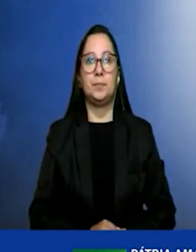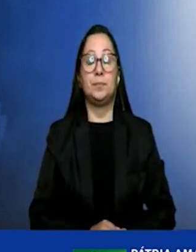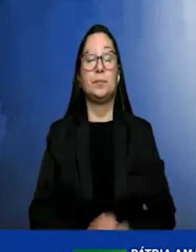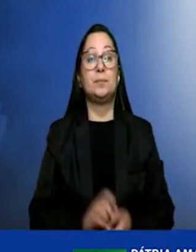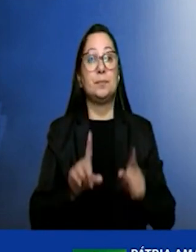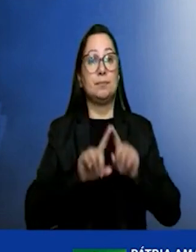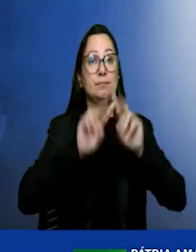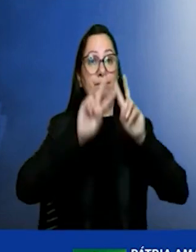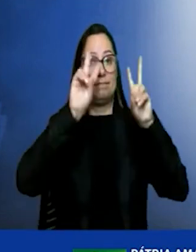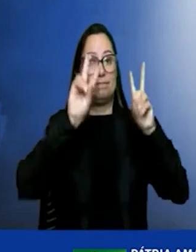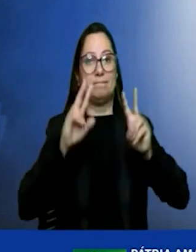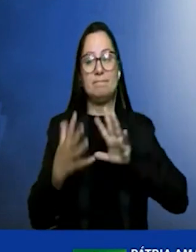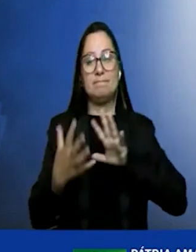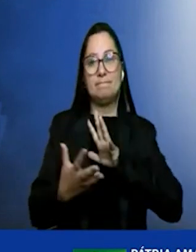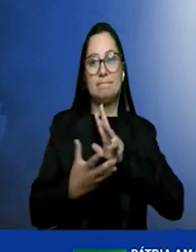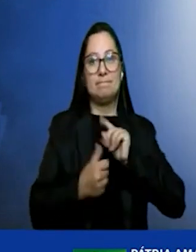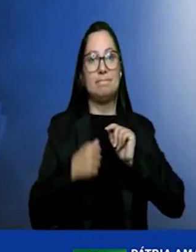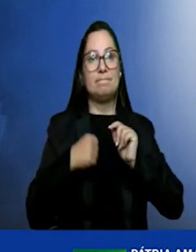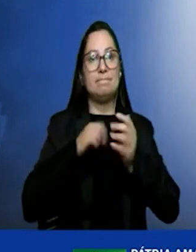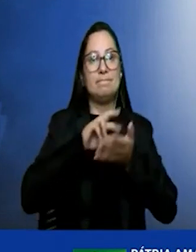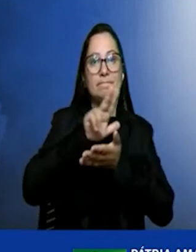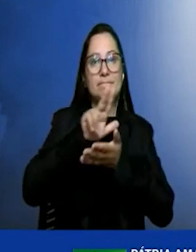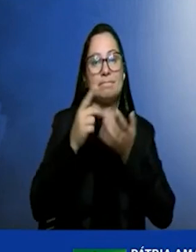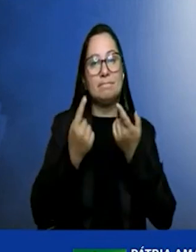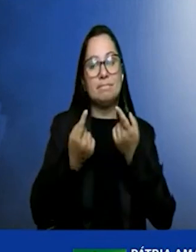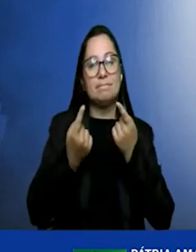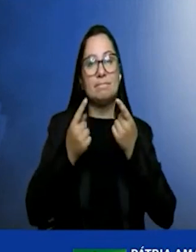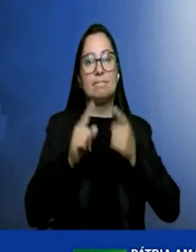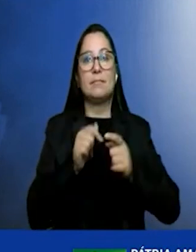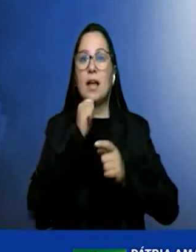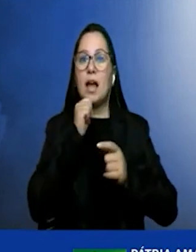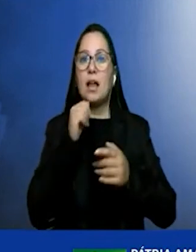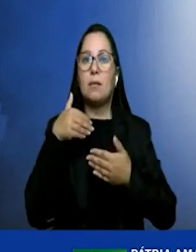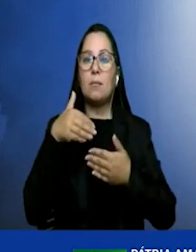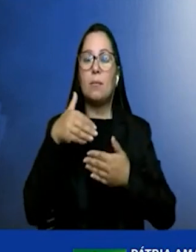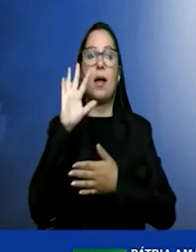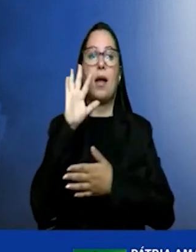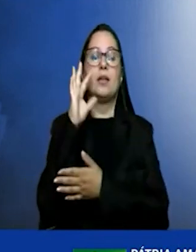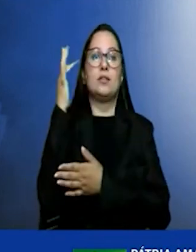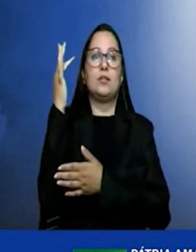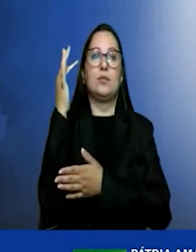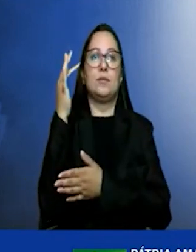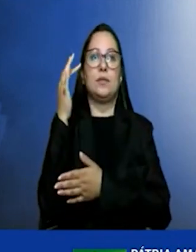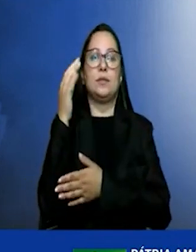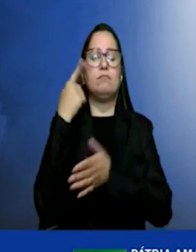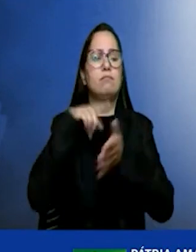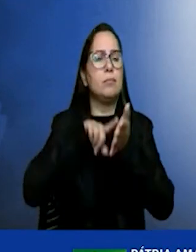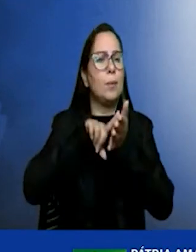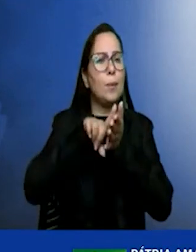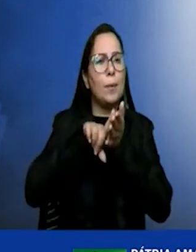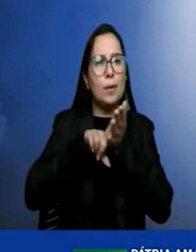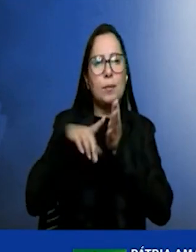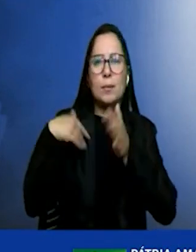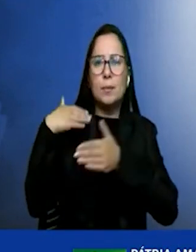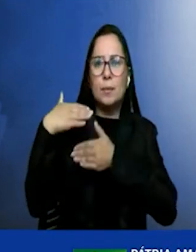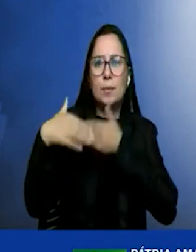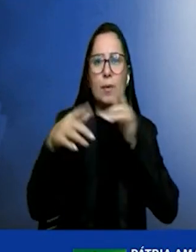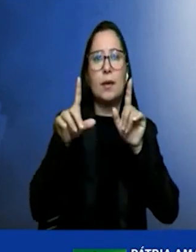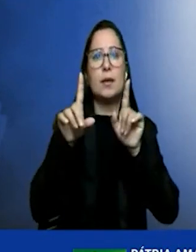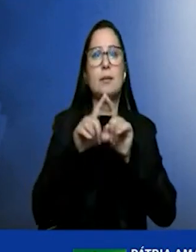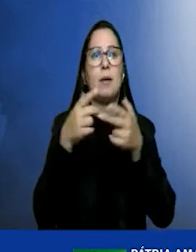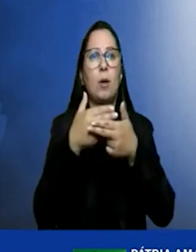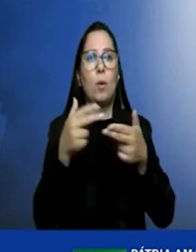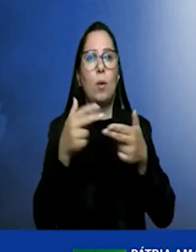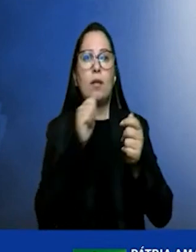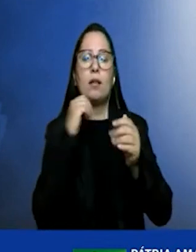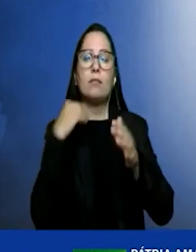com enormes desafios para serem ainda resolvidos muita pesquisa em andamento e muita coisa a ser desenvolvida